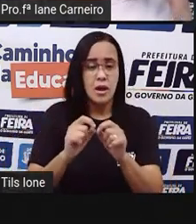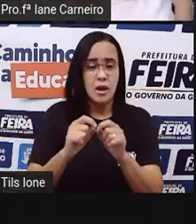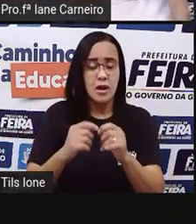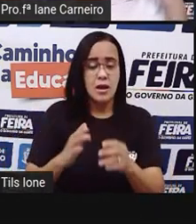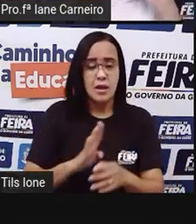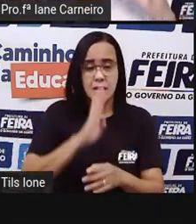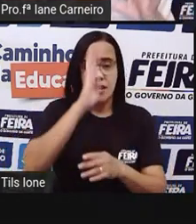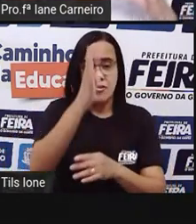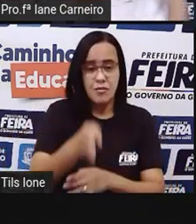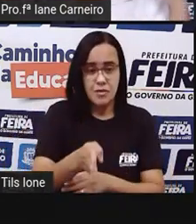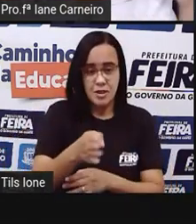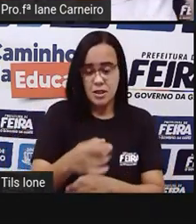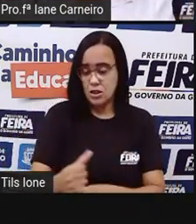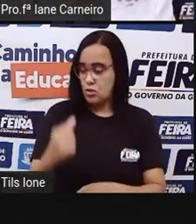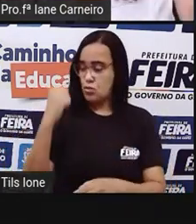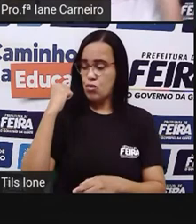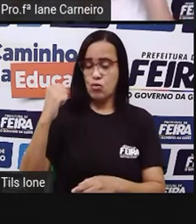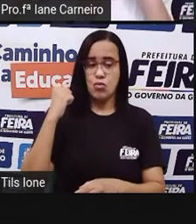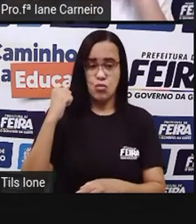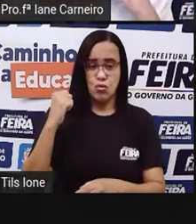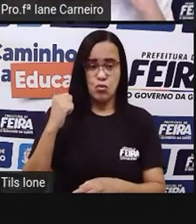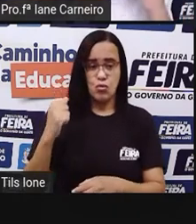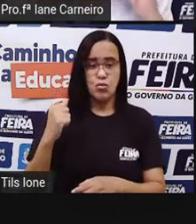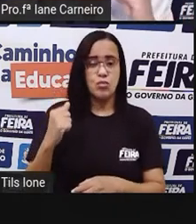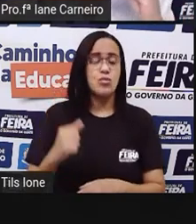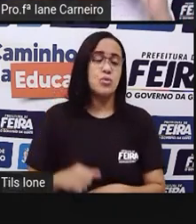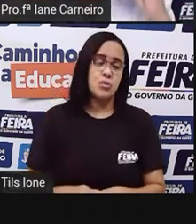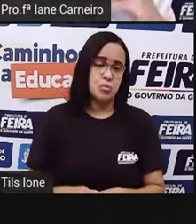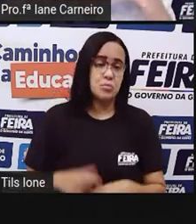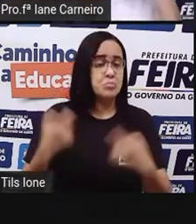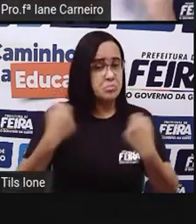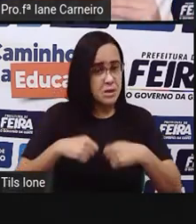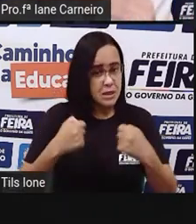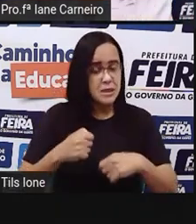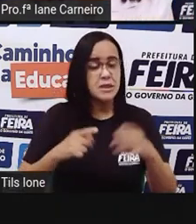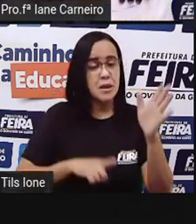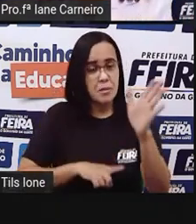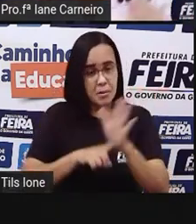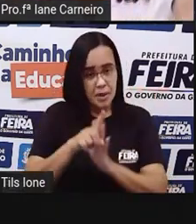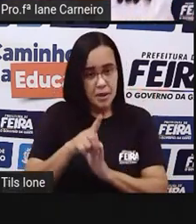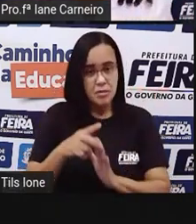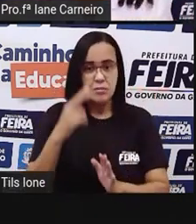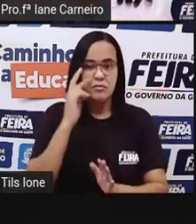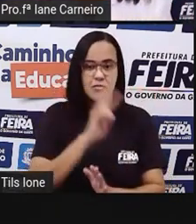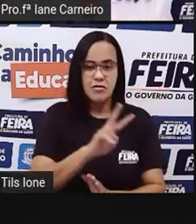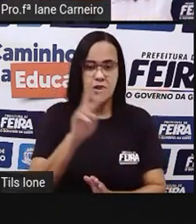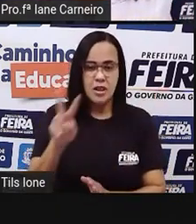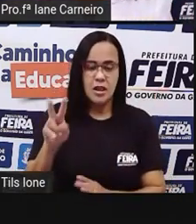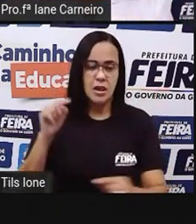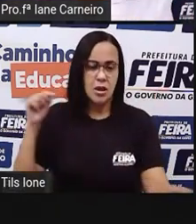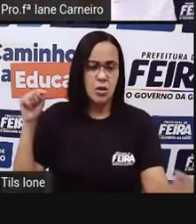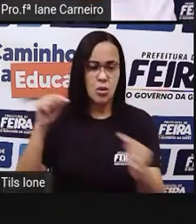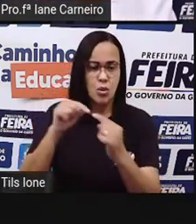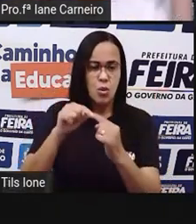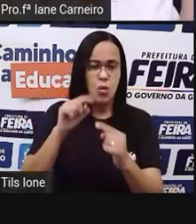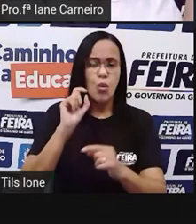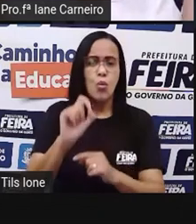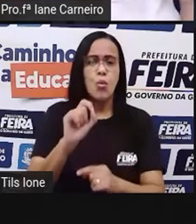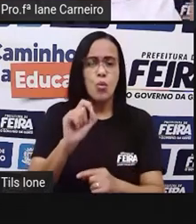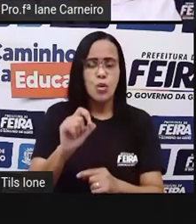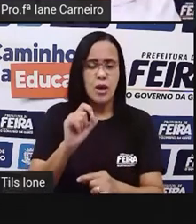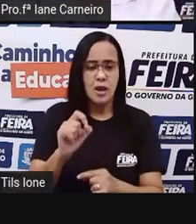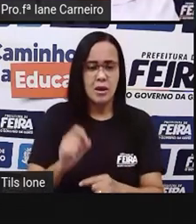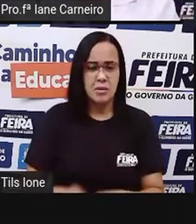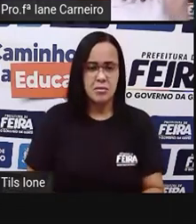atrás. A gente vai ter que sempre fazer essa pergunta com base num ponto de referência. Tá certo? Não adianta a gente